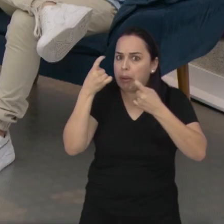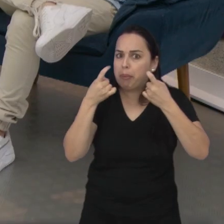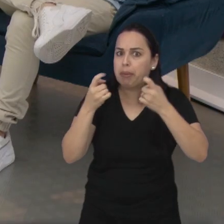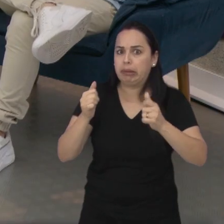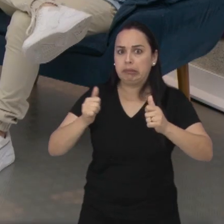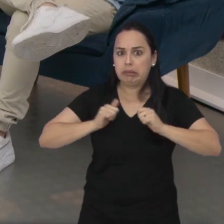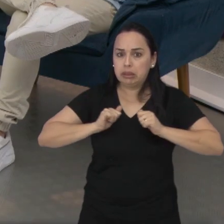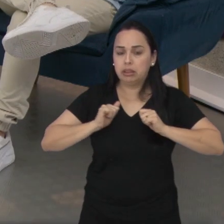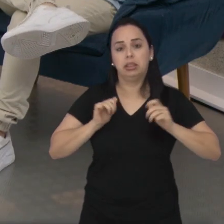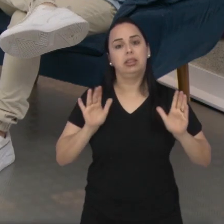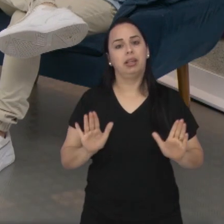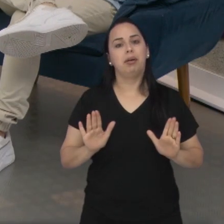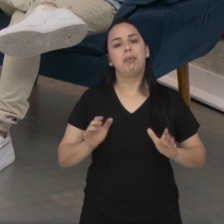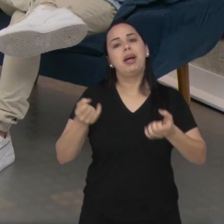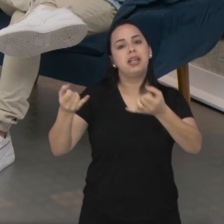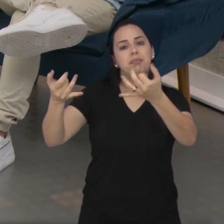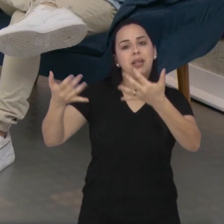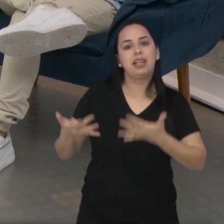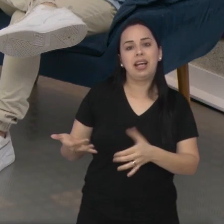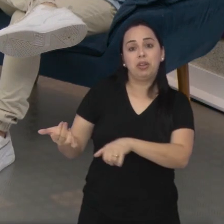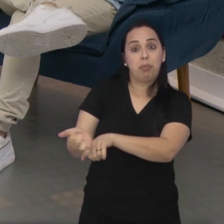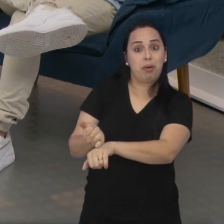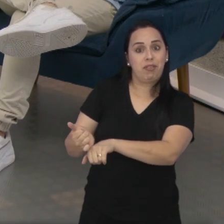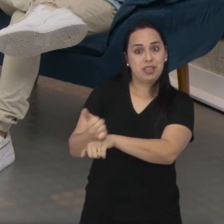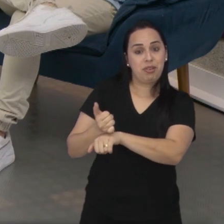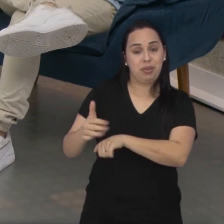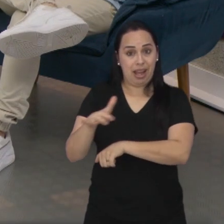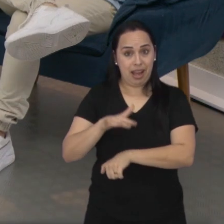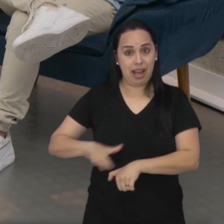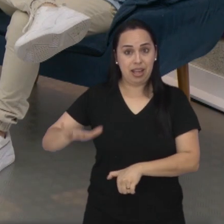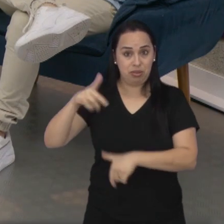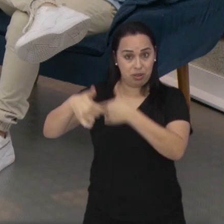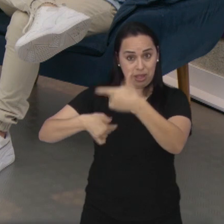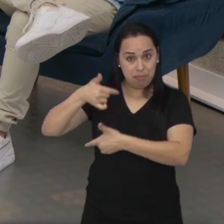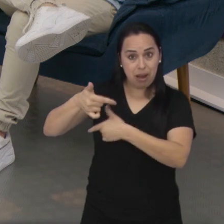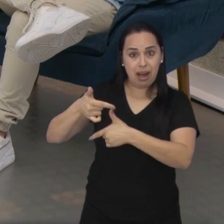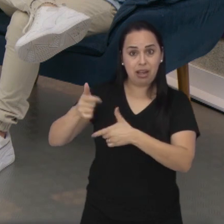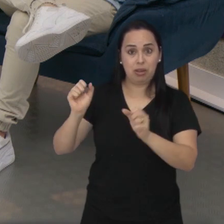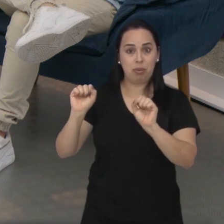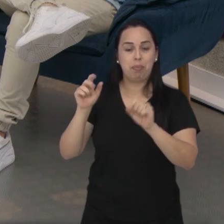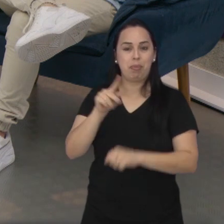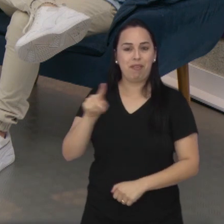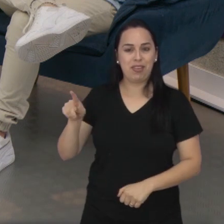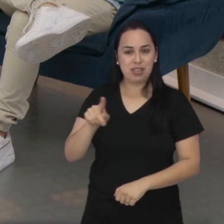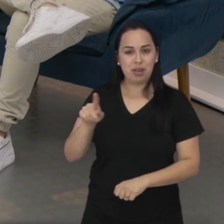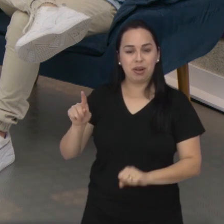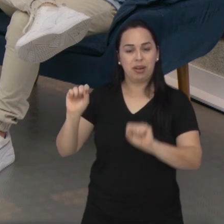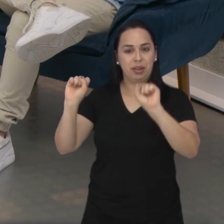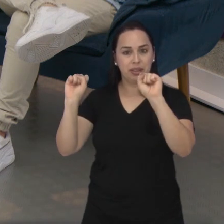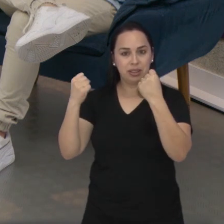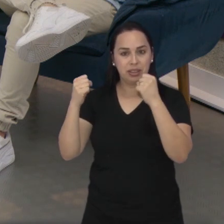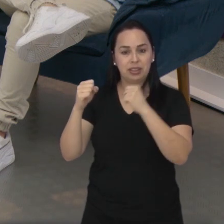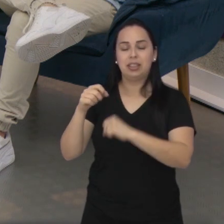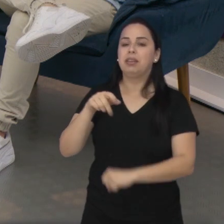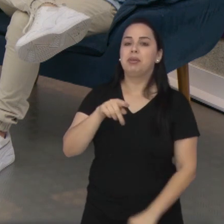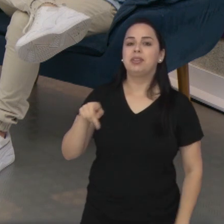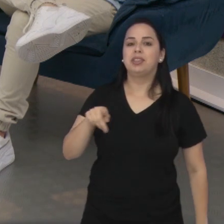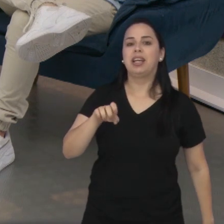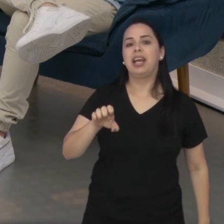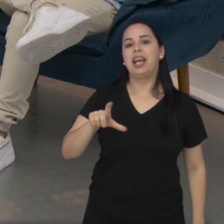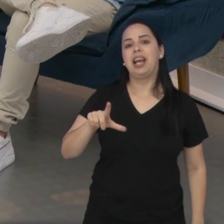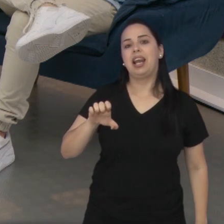E para explicar mais sobre o quadro e a profissão no mercado de trabalho, estamos com o professor Alessandro Lima.